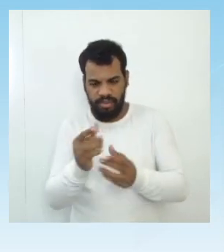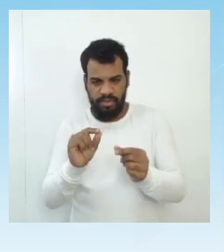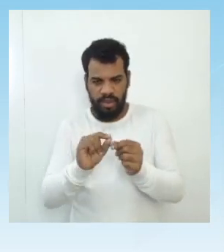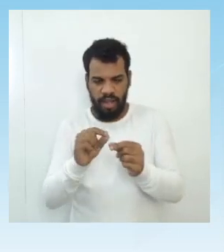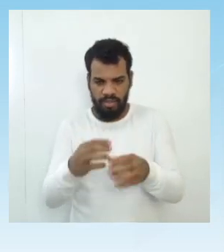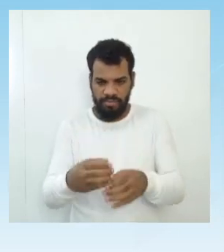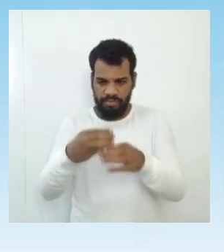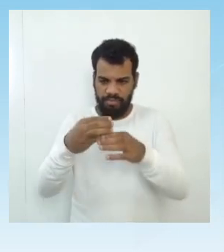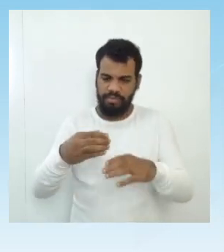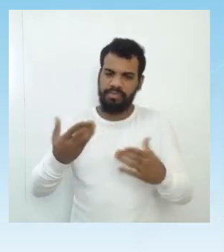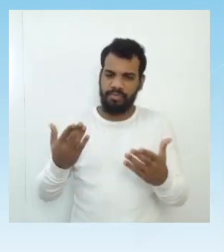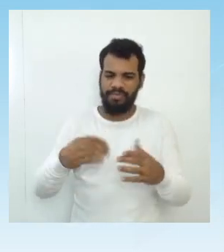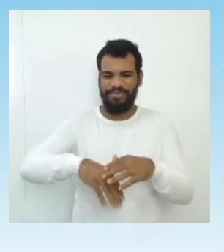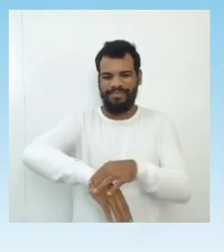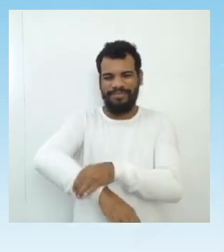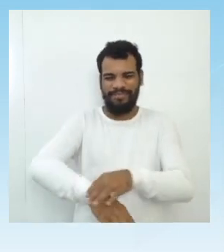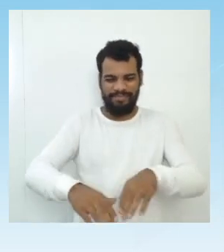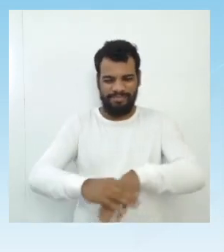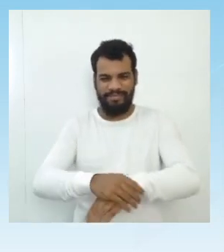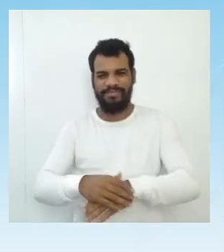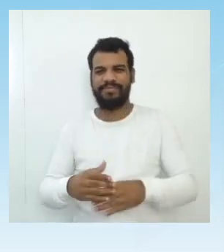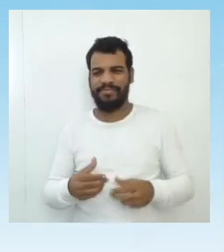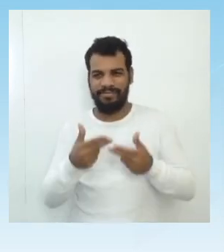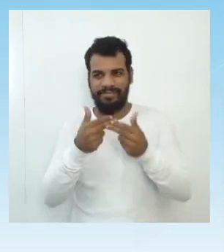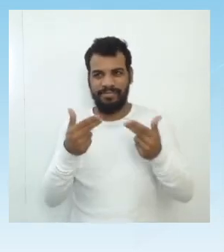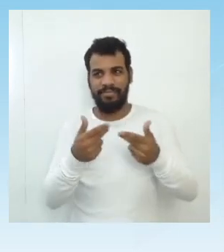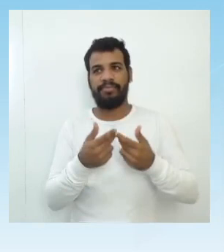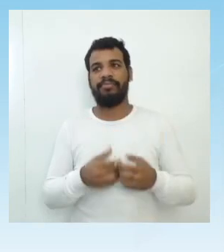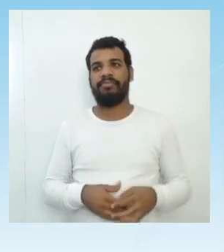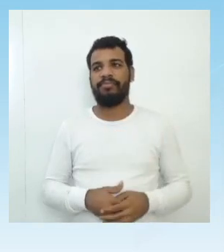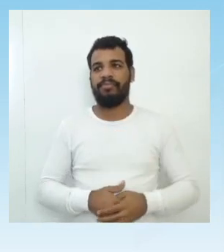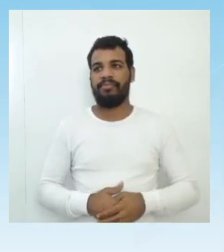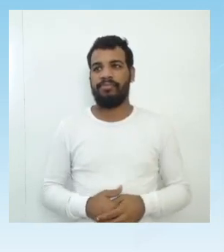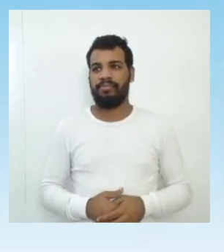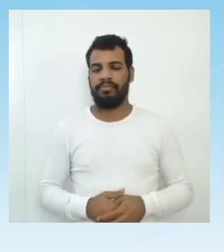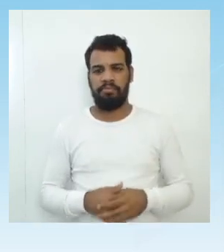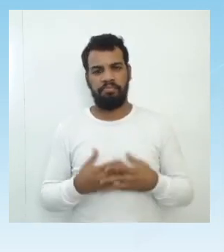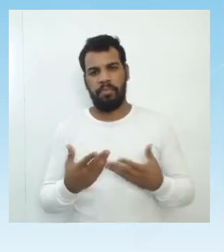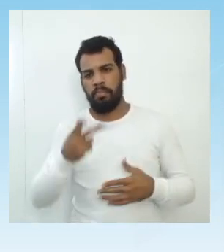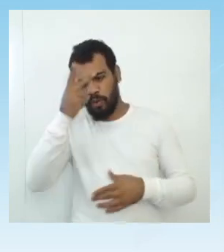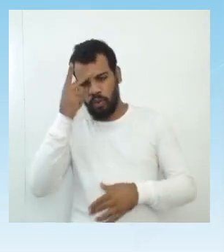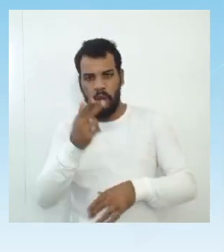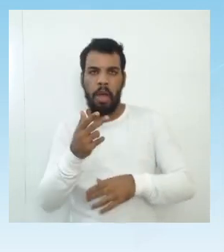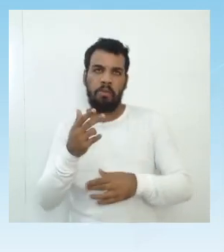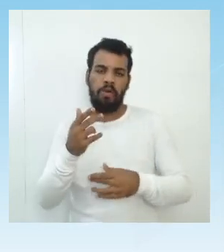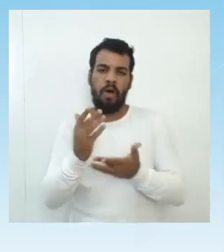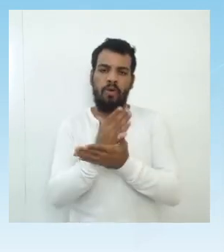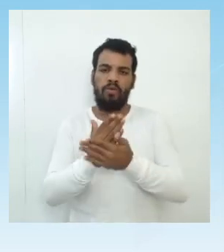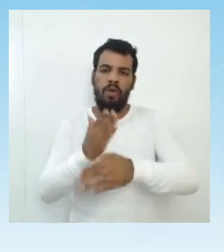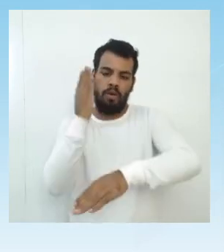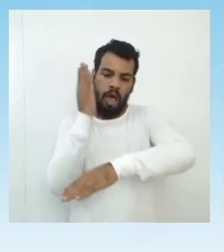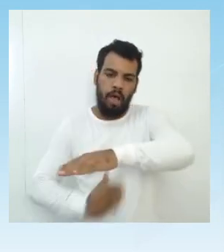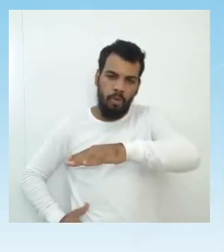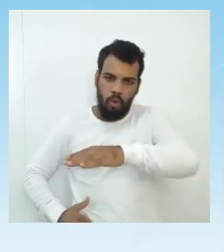Isso aí de acordo com que a pessoa com a doença, de repente, fraturou o braço, a